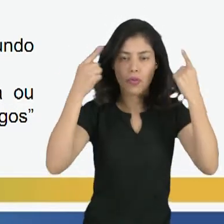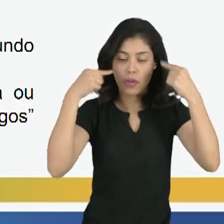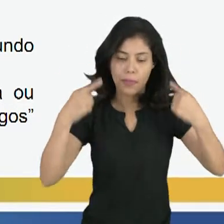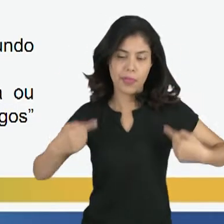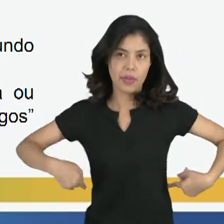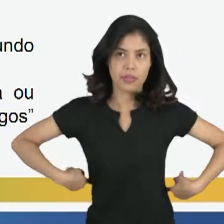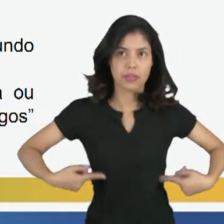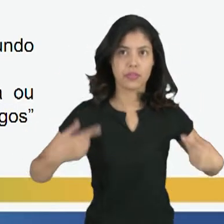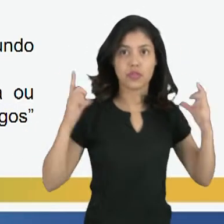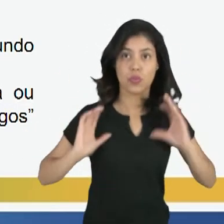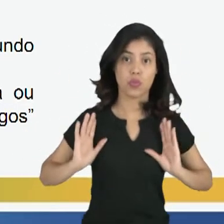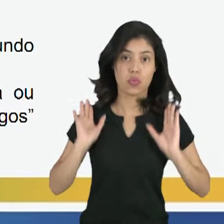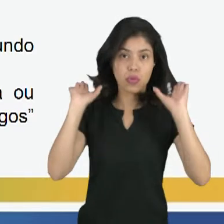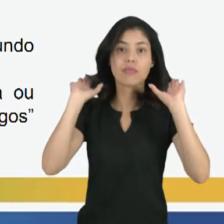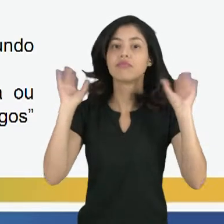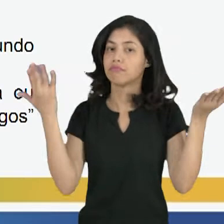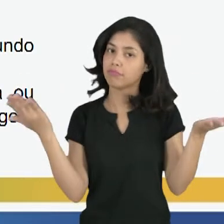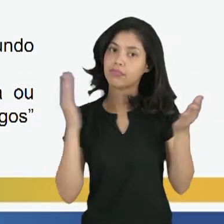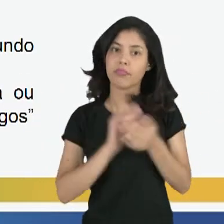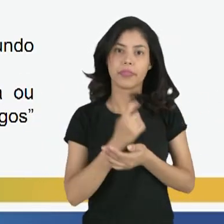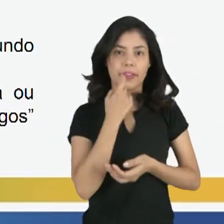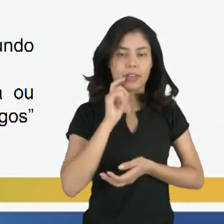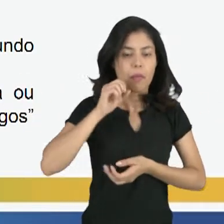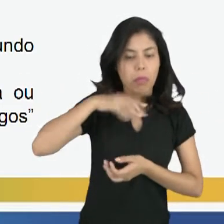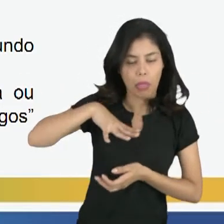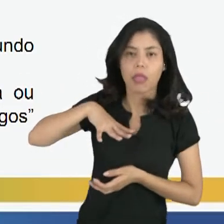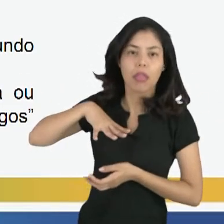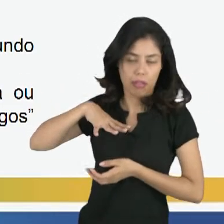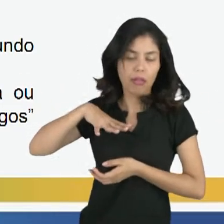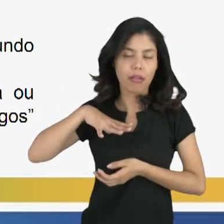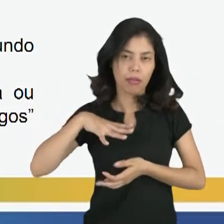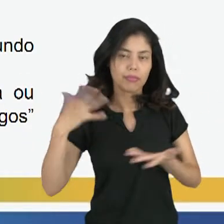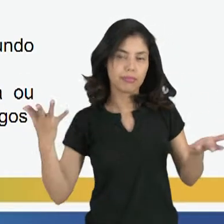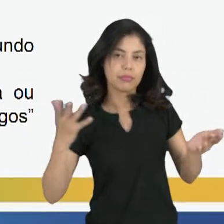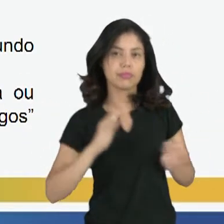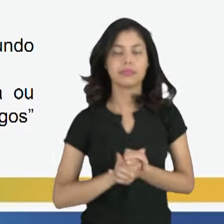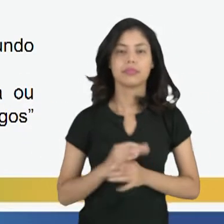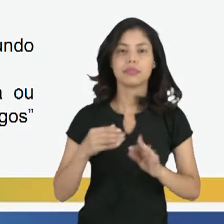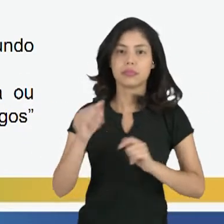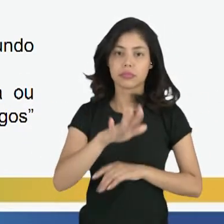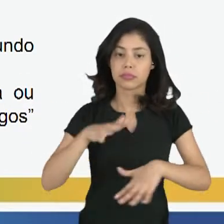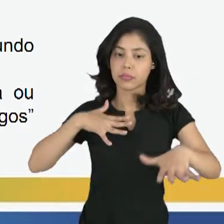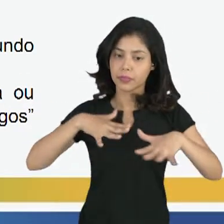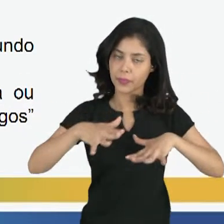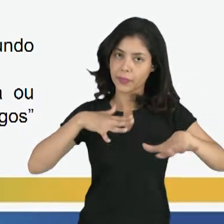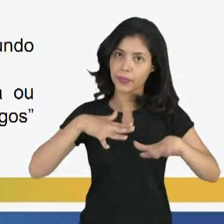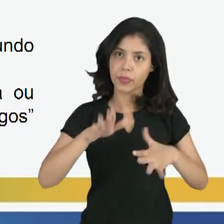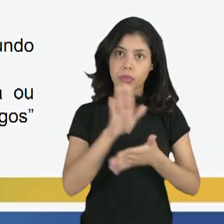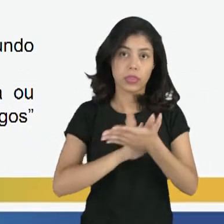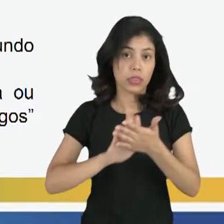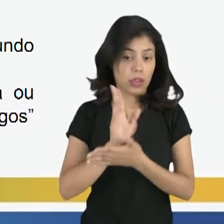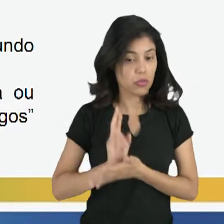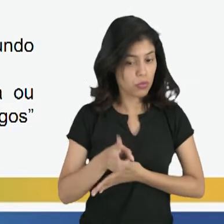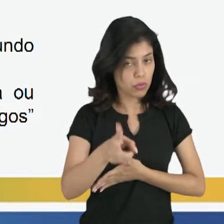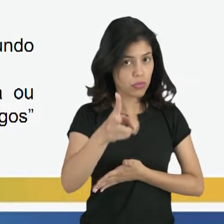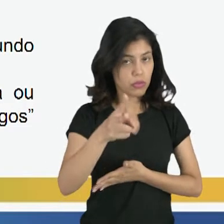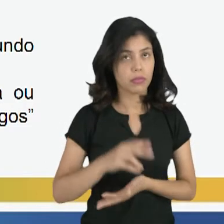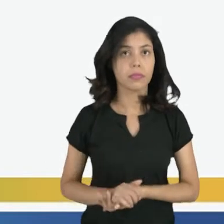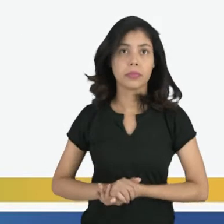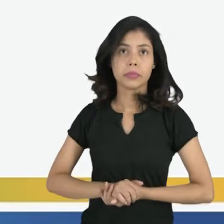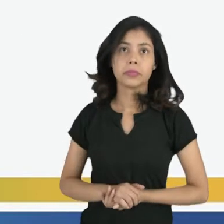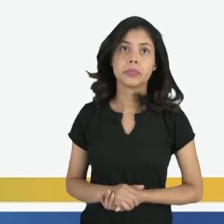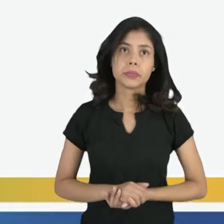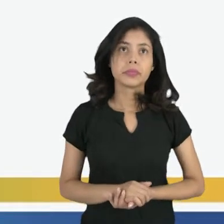cresceu, diminuiu, os dentes caiu, né? Então, tudo está em movimento, nada permanece, né?